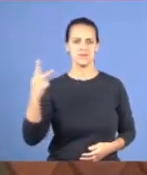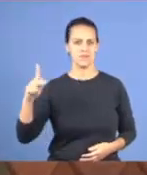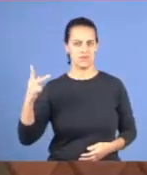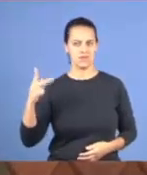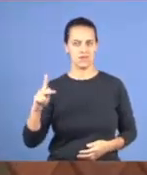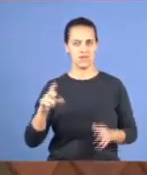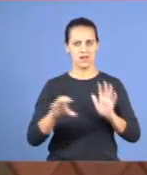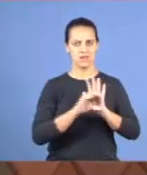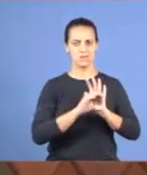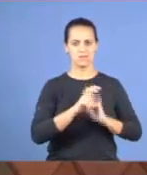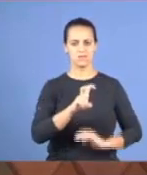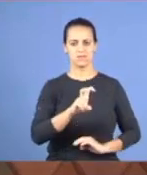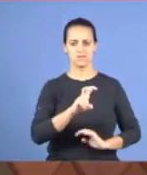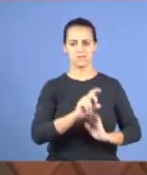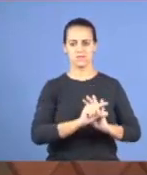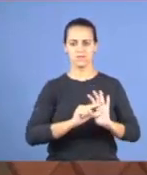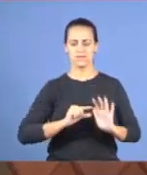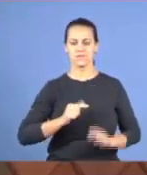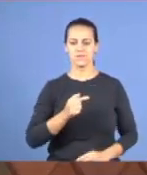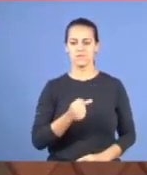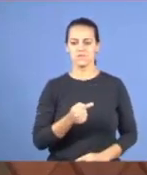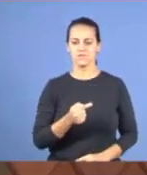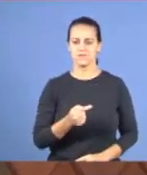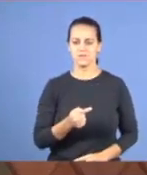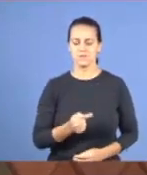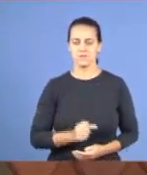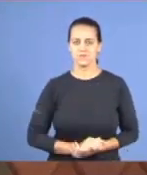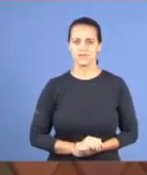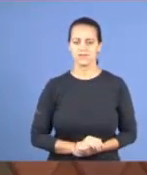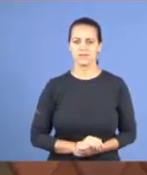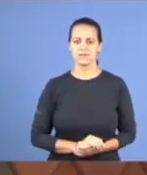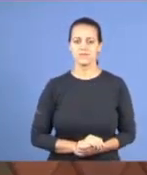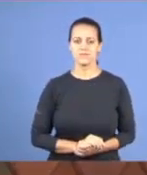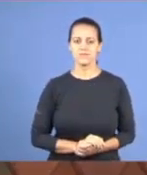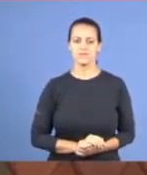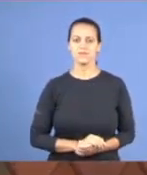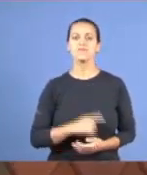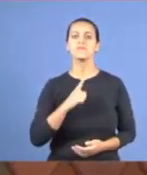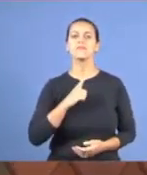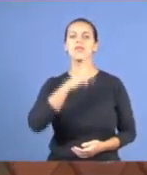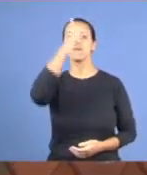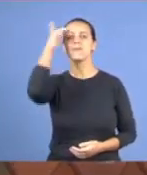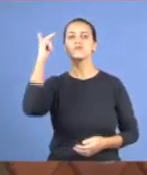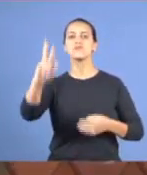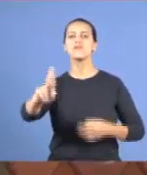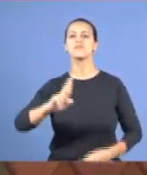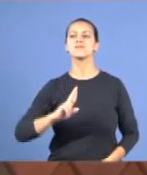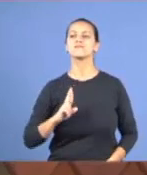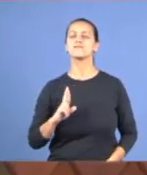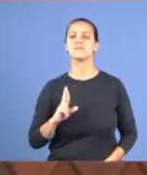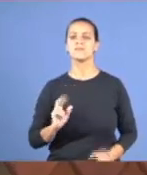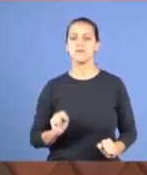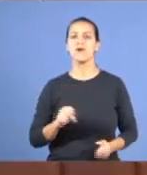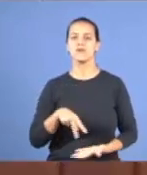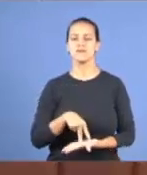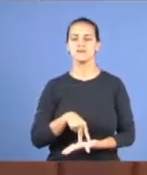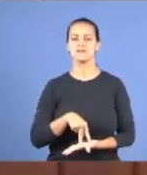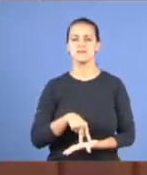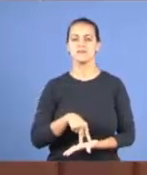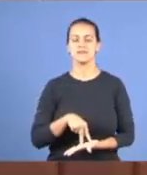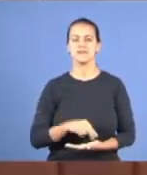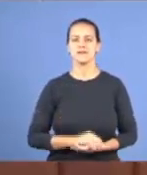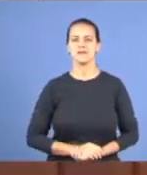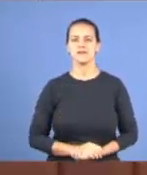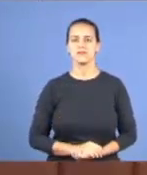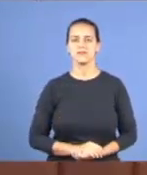5, verso 7, devemos ter alguma resposta aqui também, se tivermos, alguém pode se manifestar, para ajudar